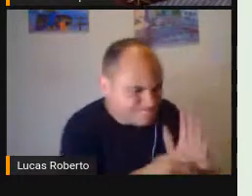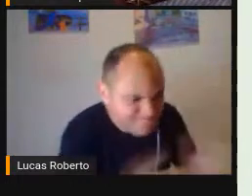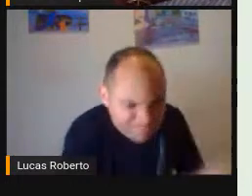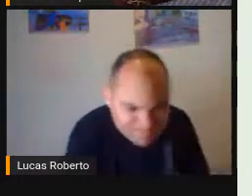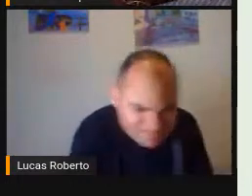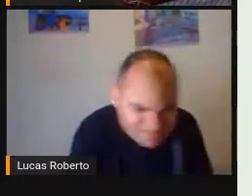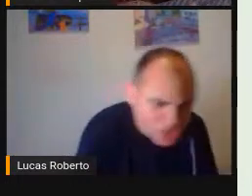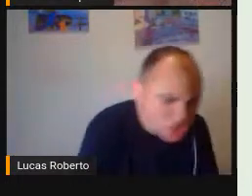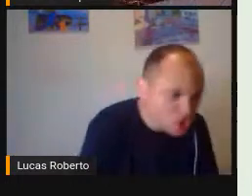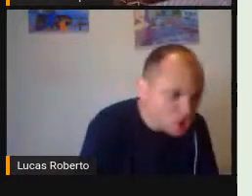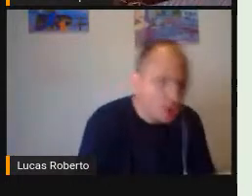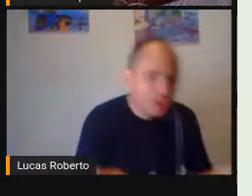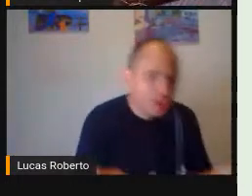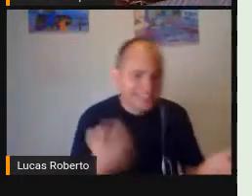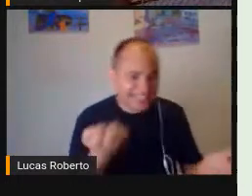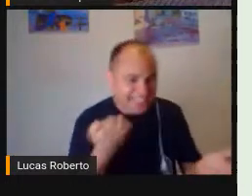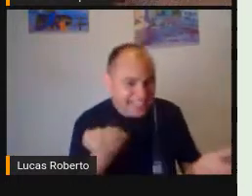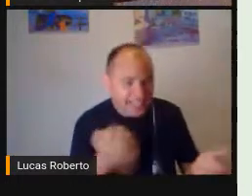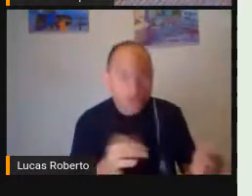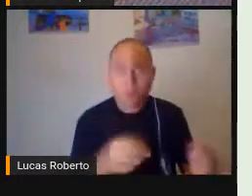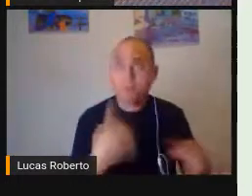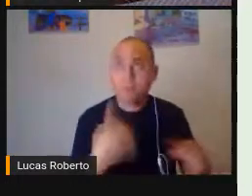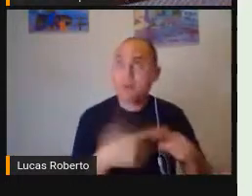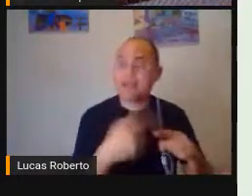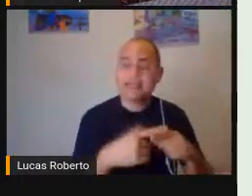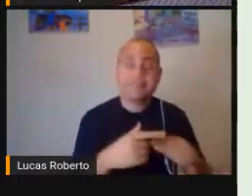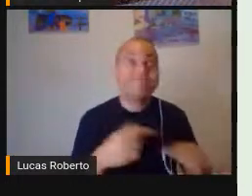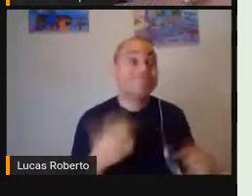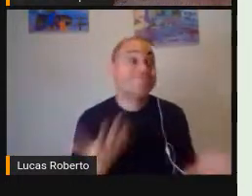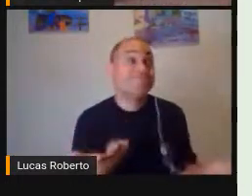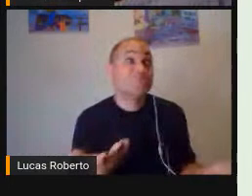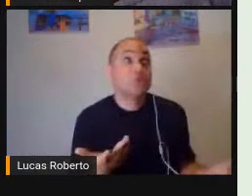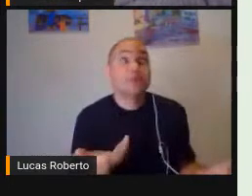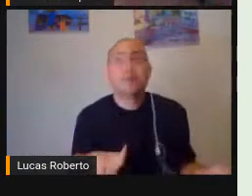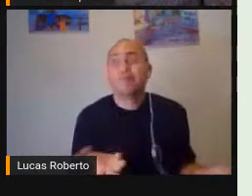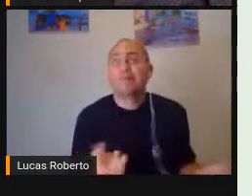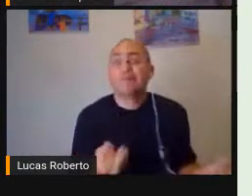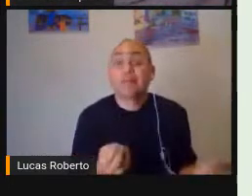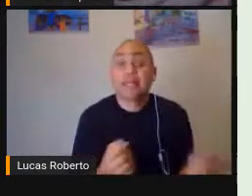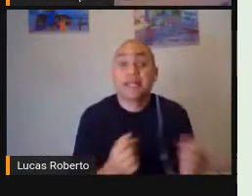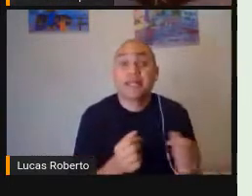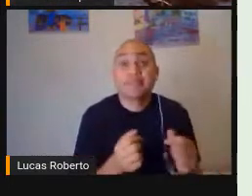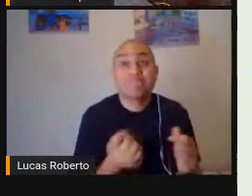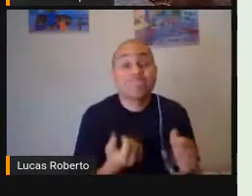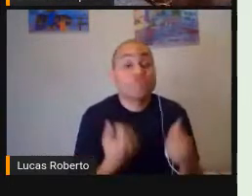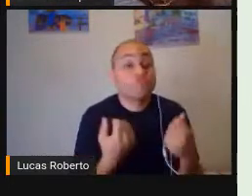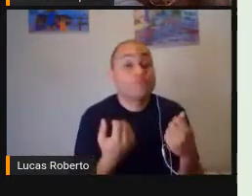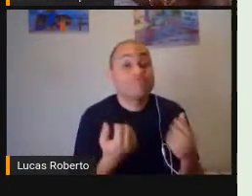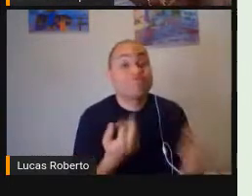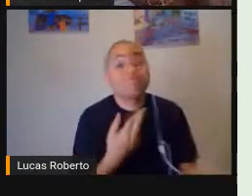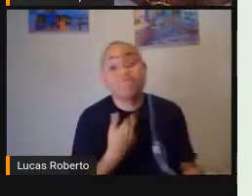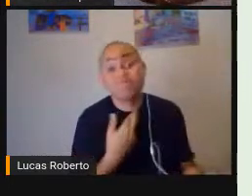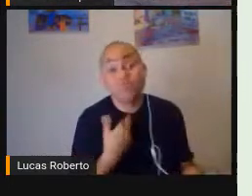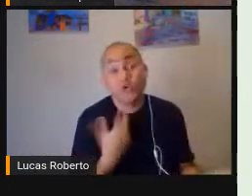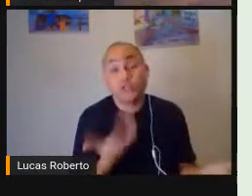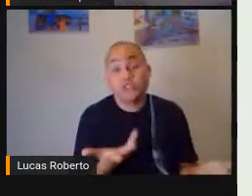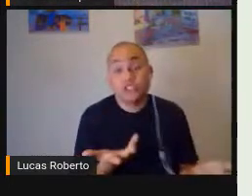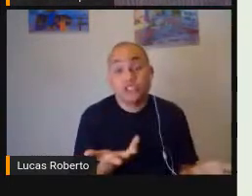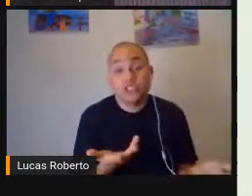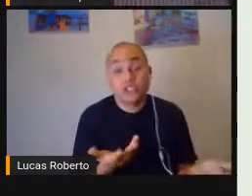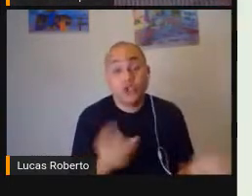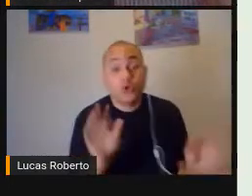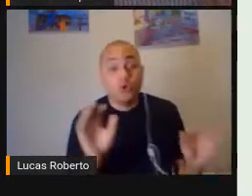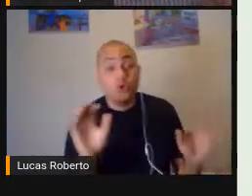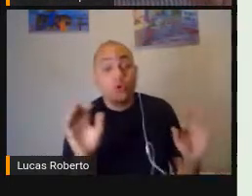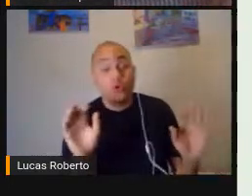educação especial Planejar Pensar Estratégias Separado Do professor Da sala de aula Ou